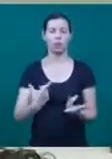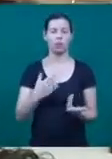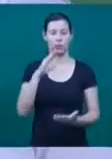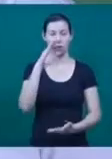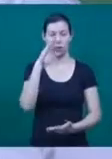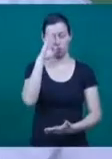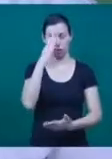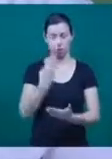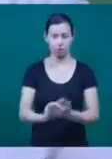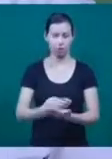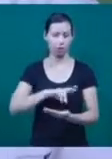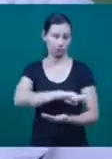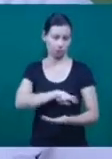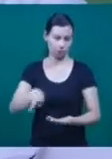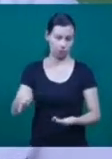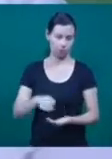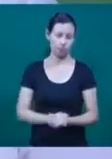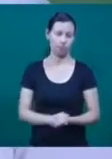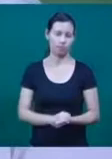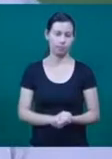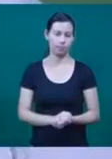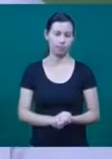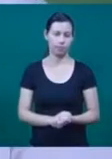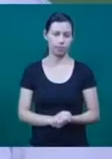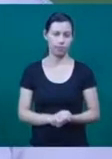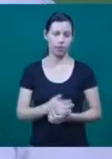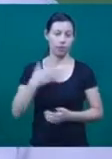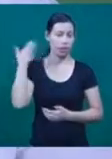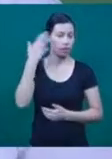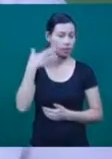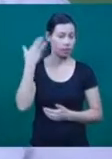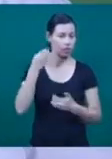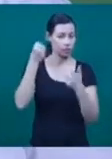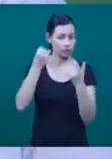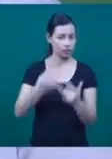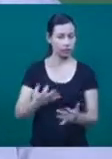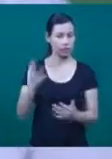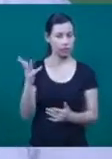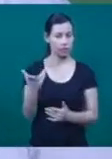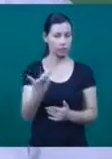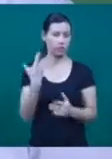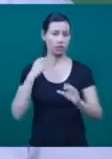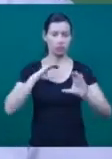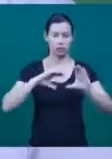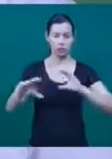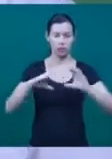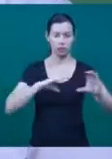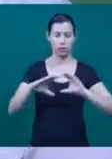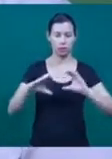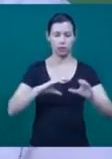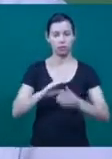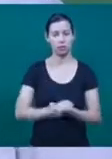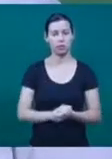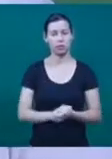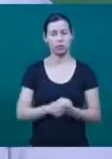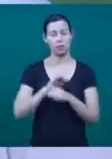palestra. A palestra é uma palestra de habilidades de comunicação para líderes. Nós vamos tratar